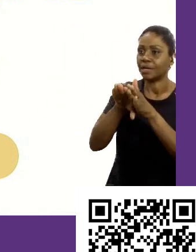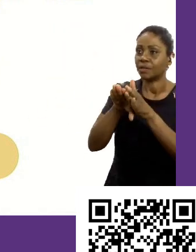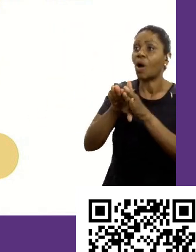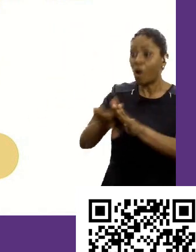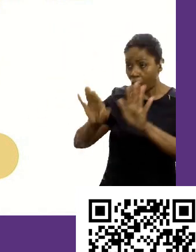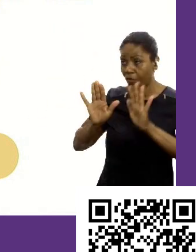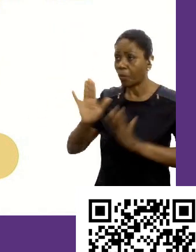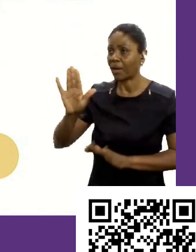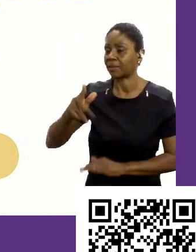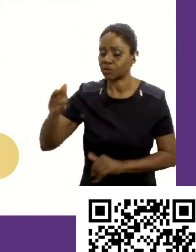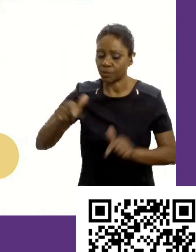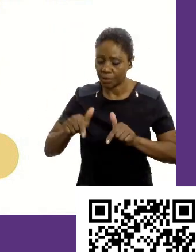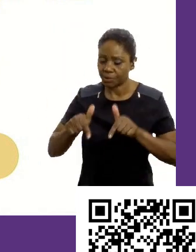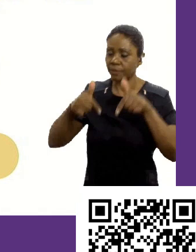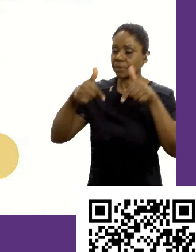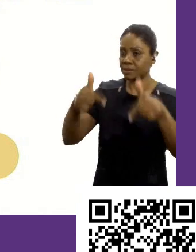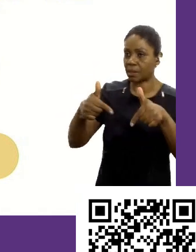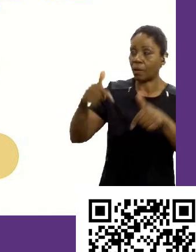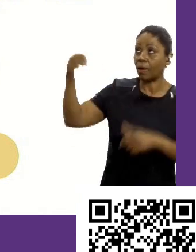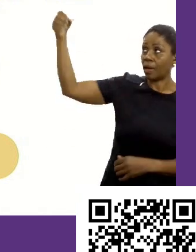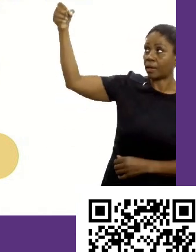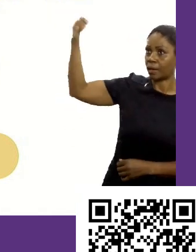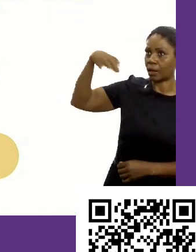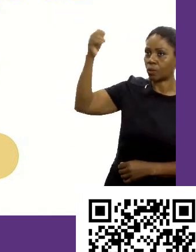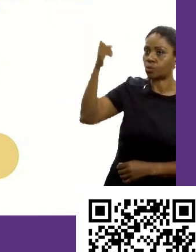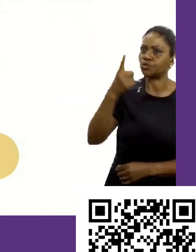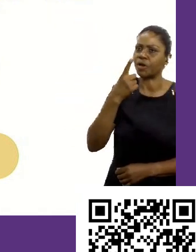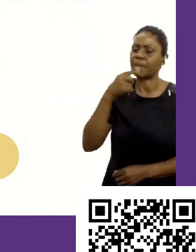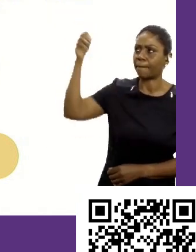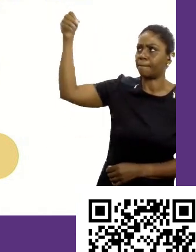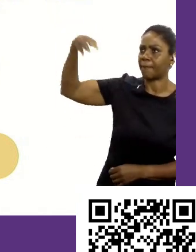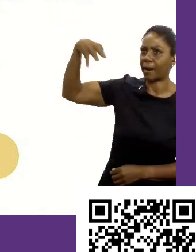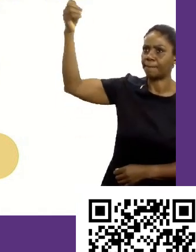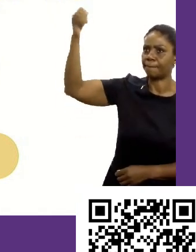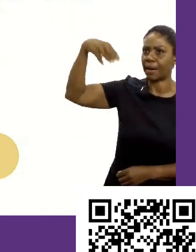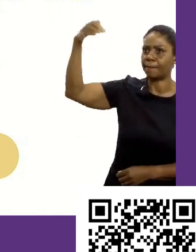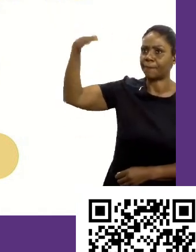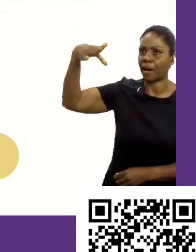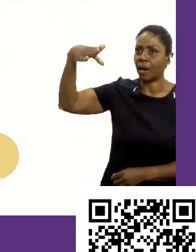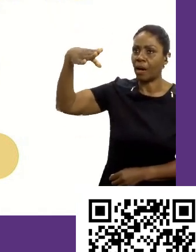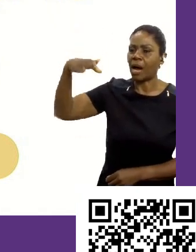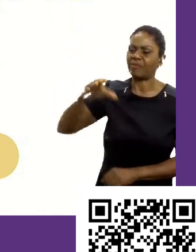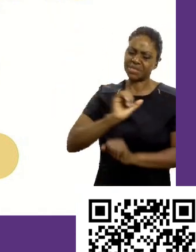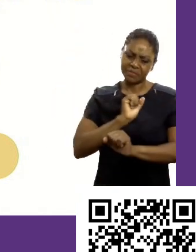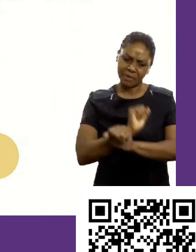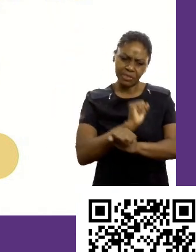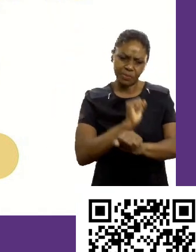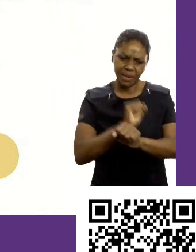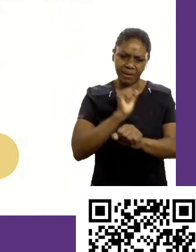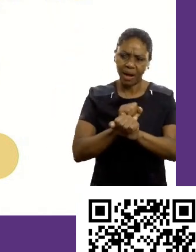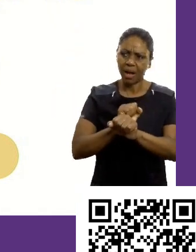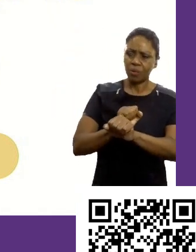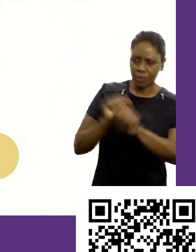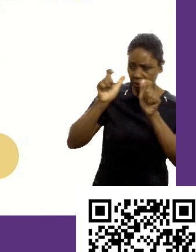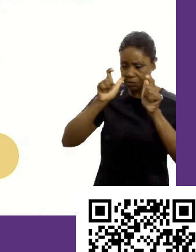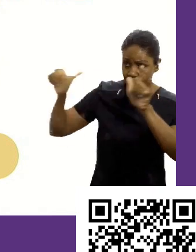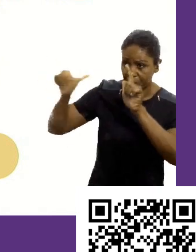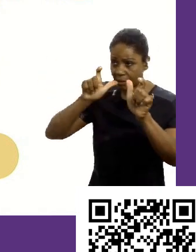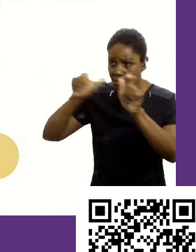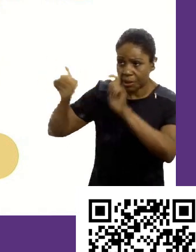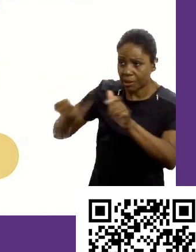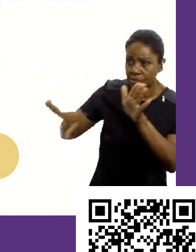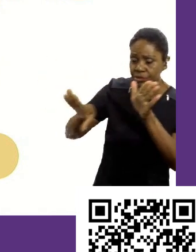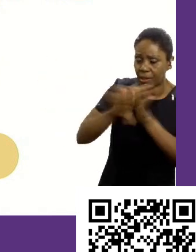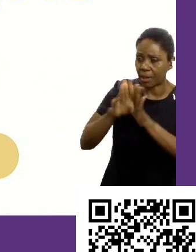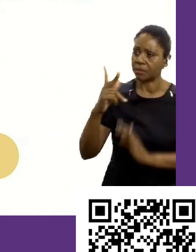impactar a sua área de atuação. É aquela luz vermelha piscando para você e você vai, em vez de esperar aquilo que está piscando lá longe, chegar no seu